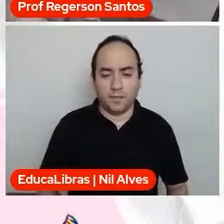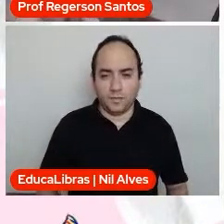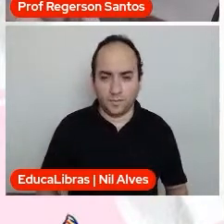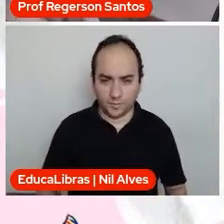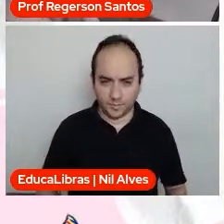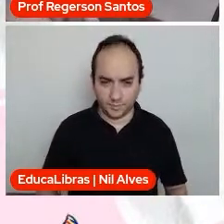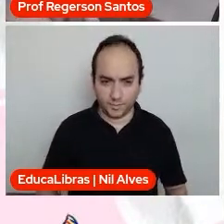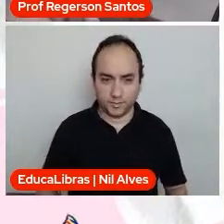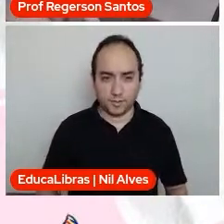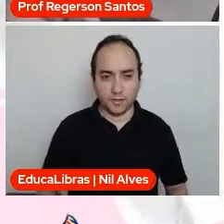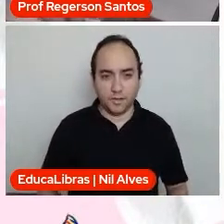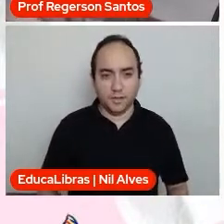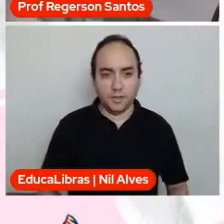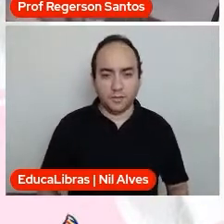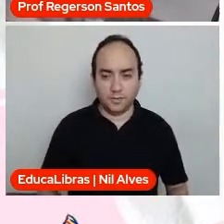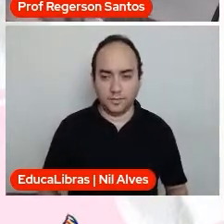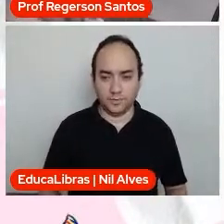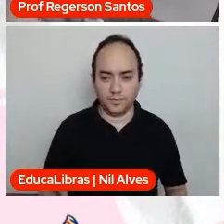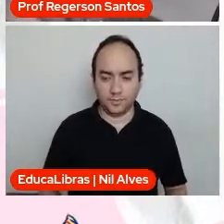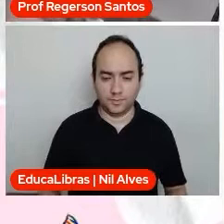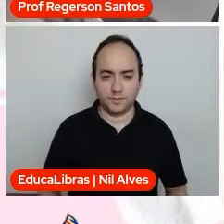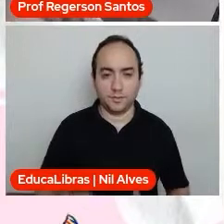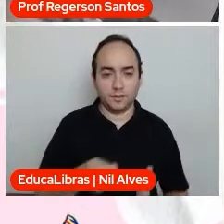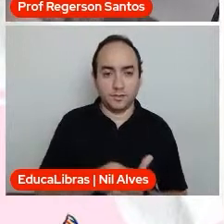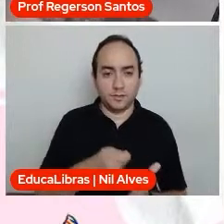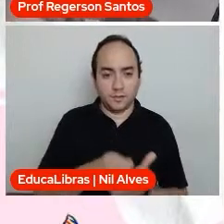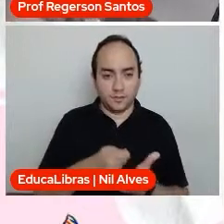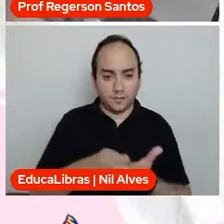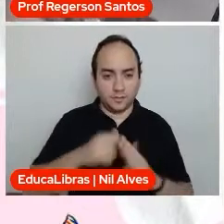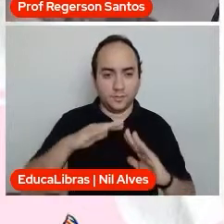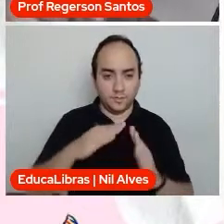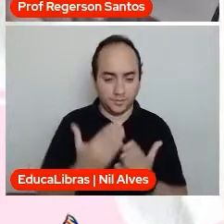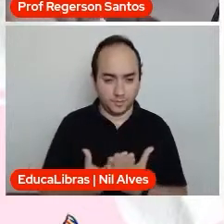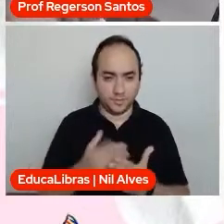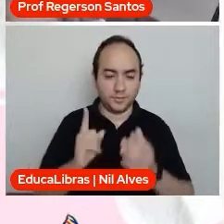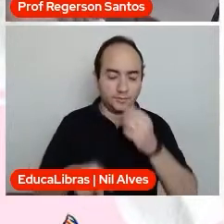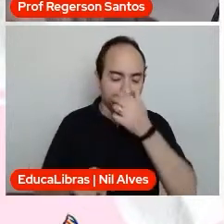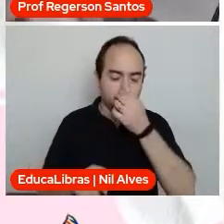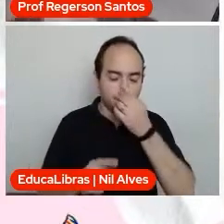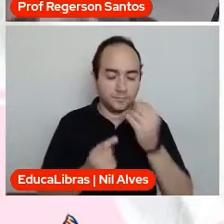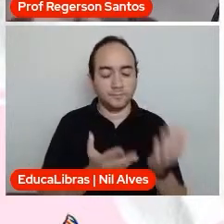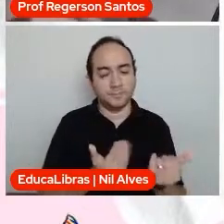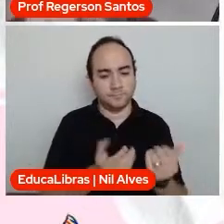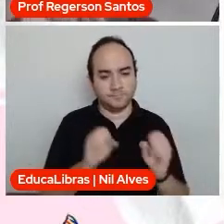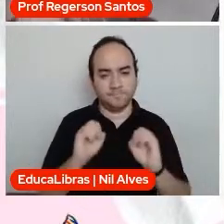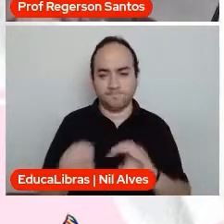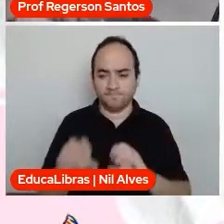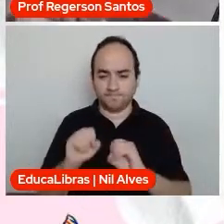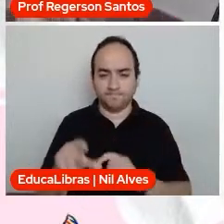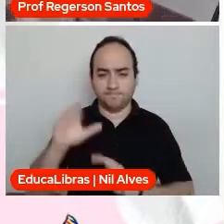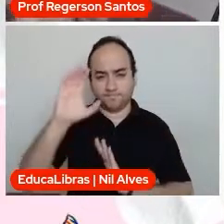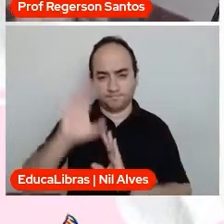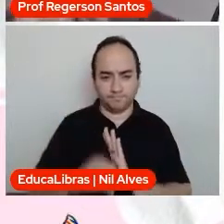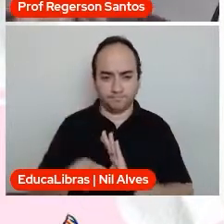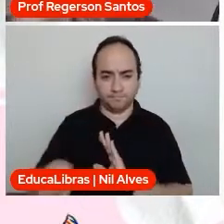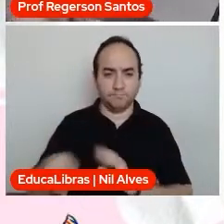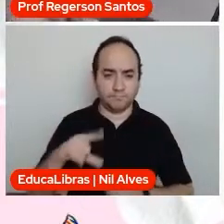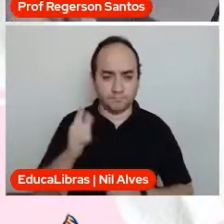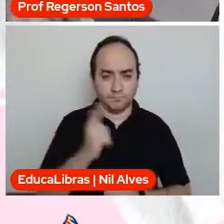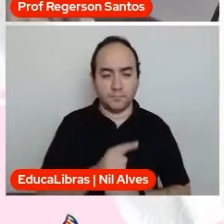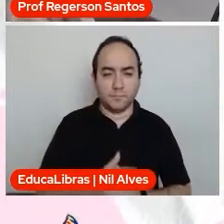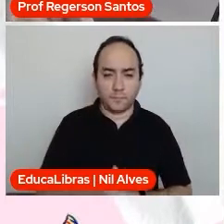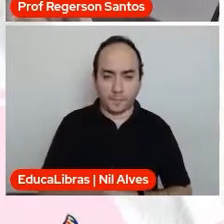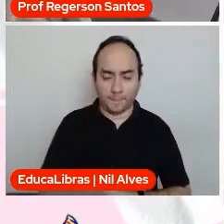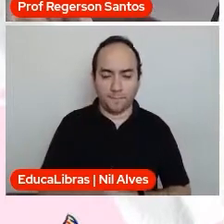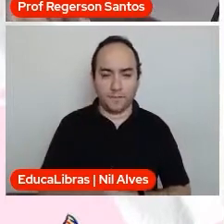dever dos profissionais em educação, em instruir, em preparar e formar um cidadão crítico. Ora, então, nós